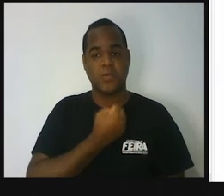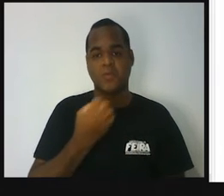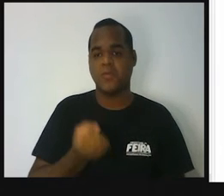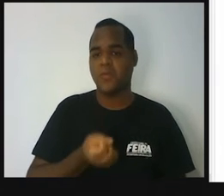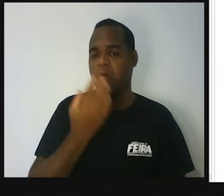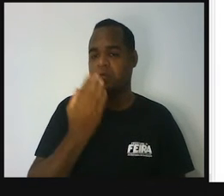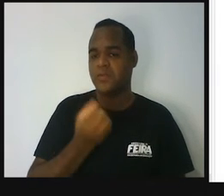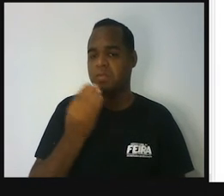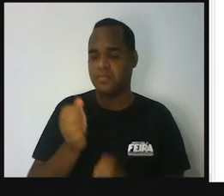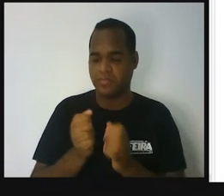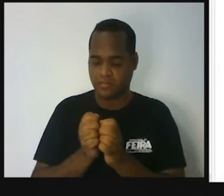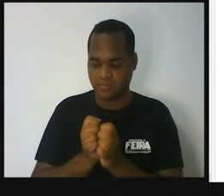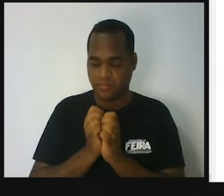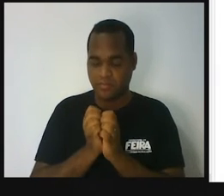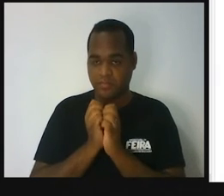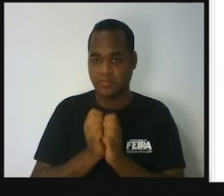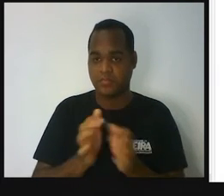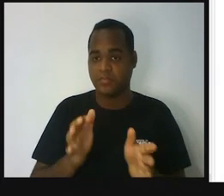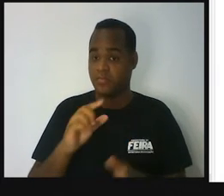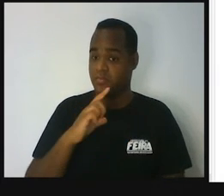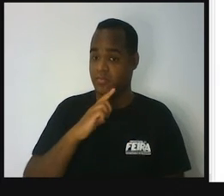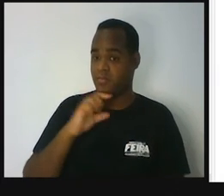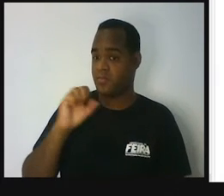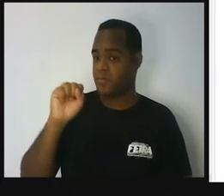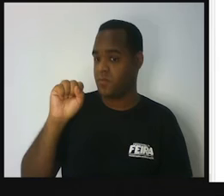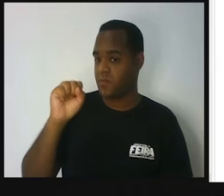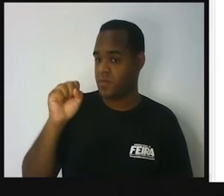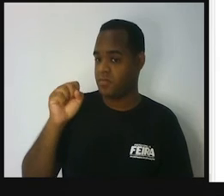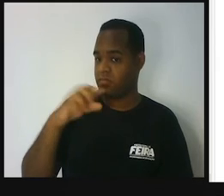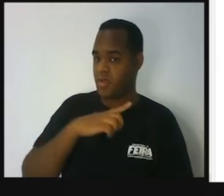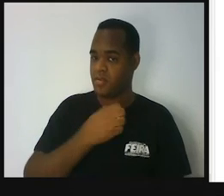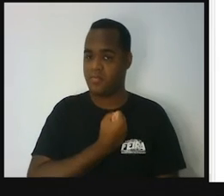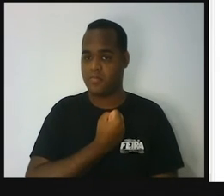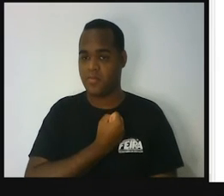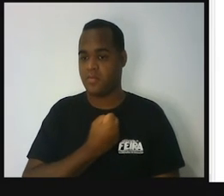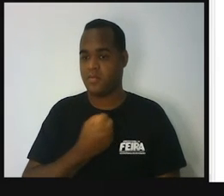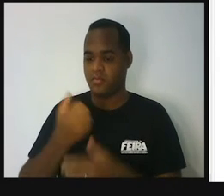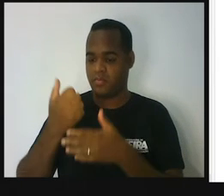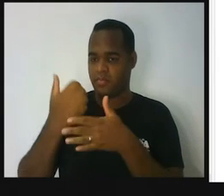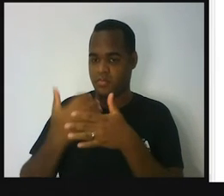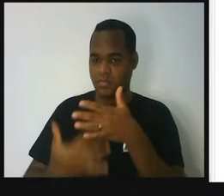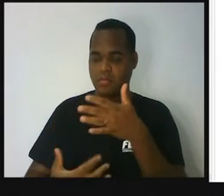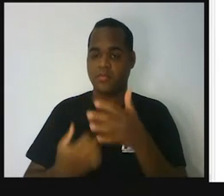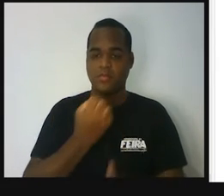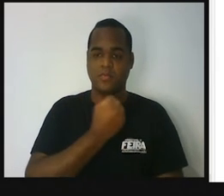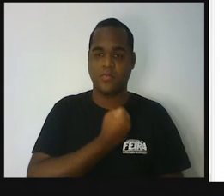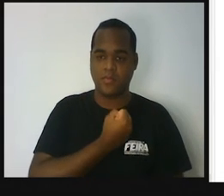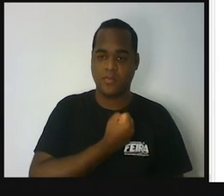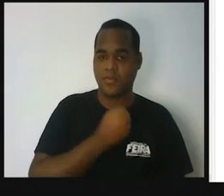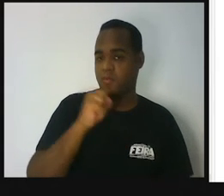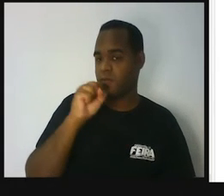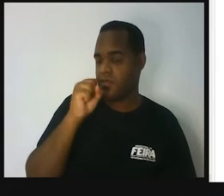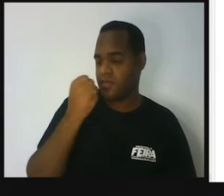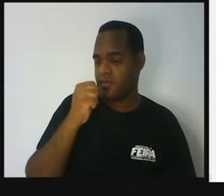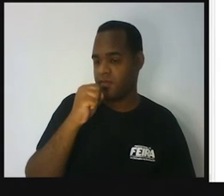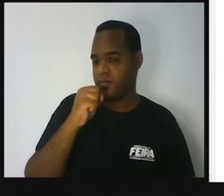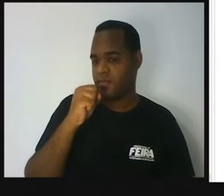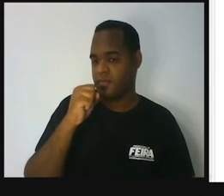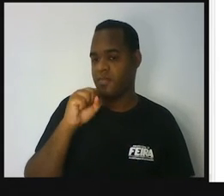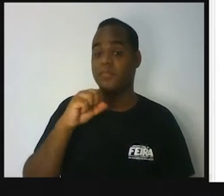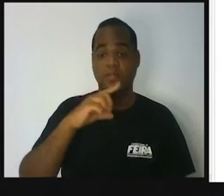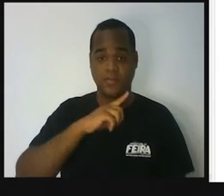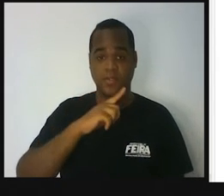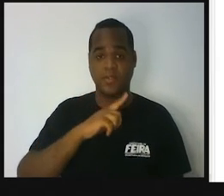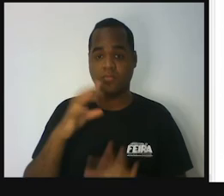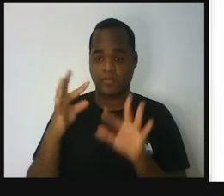O dado tem oito números no total. O dado tem oito números no